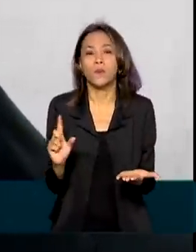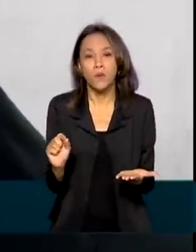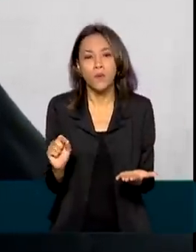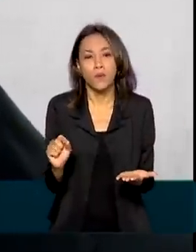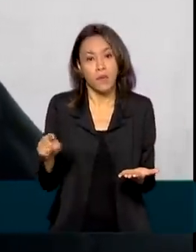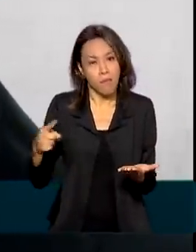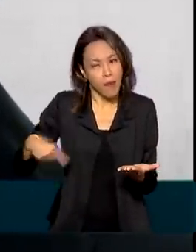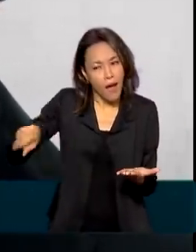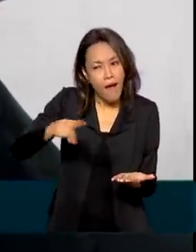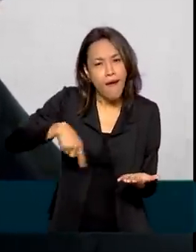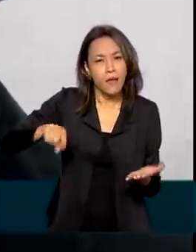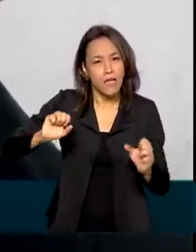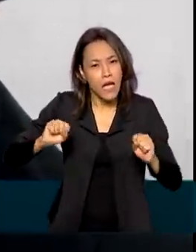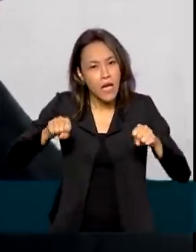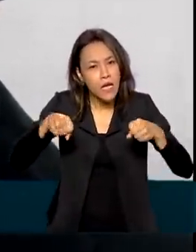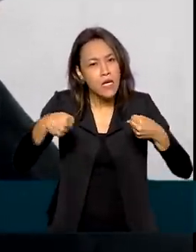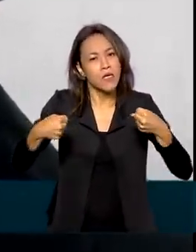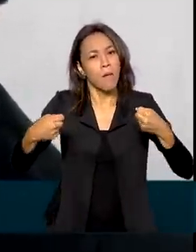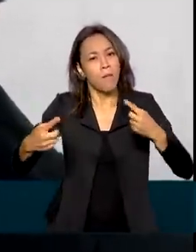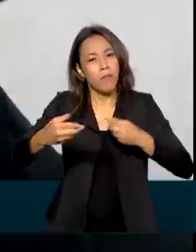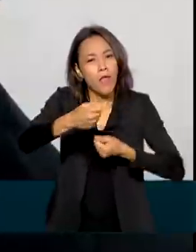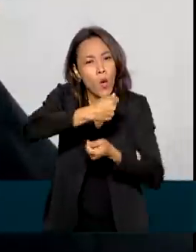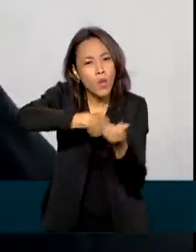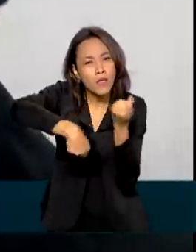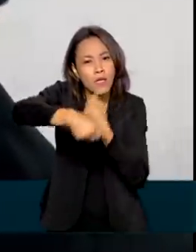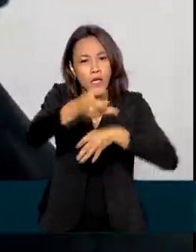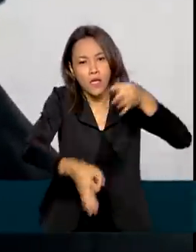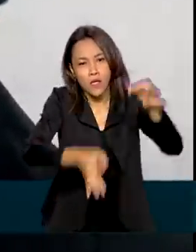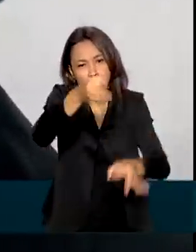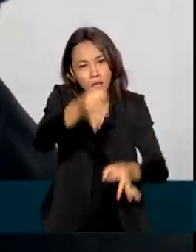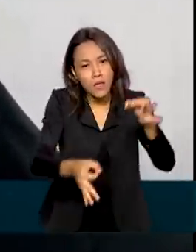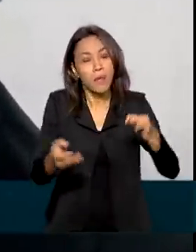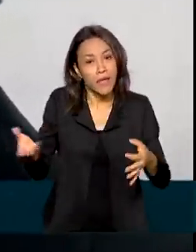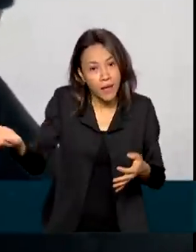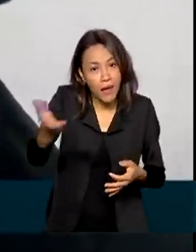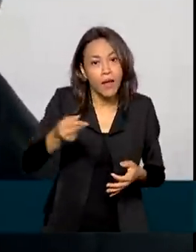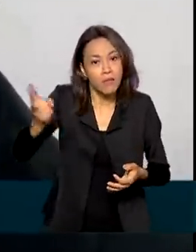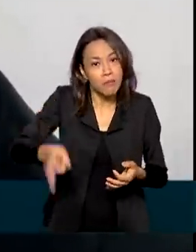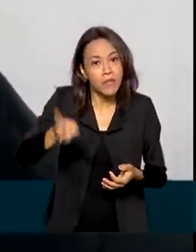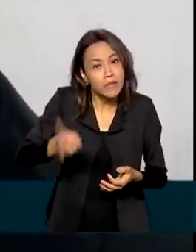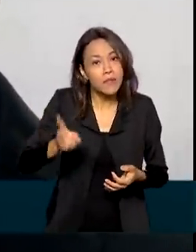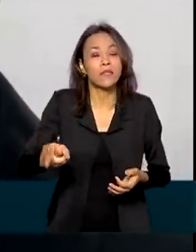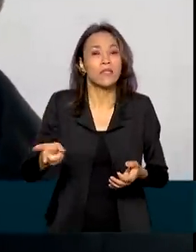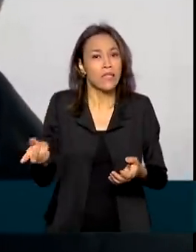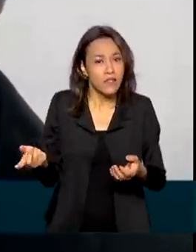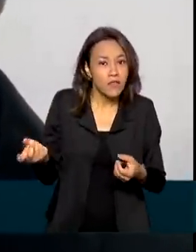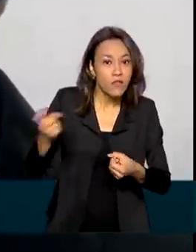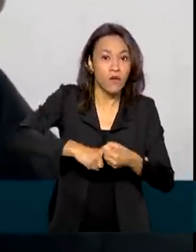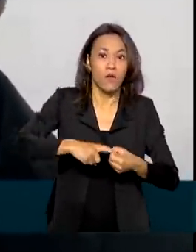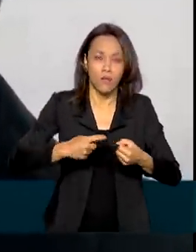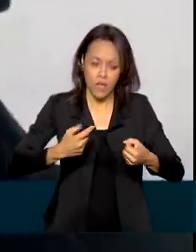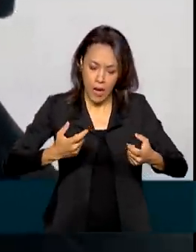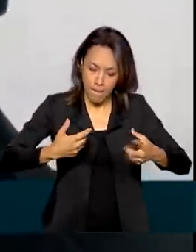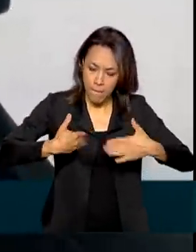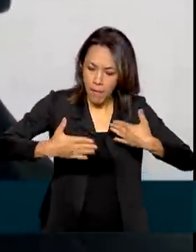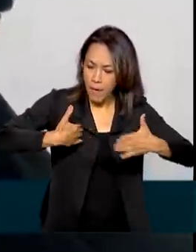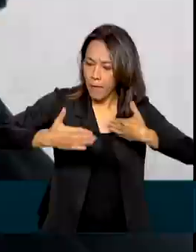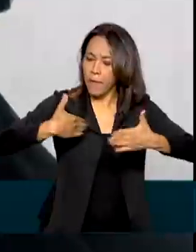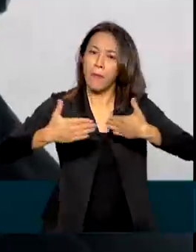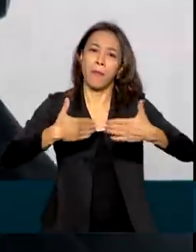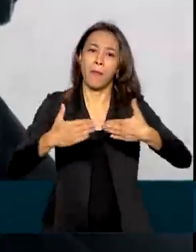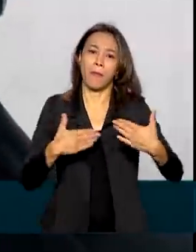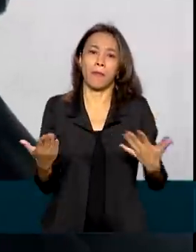procedimento da recuperação judicial, permite que as empresas sobrevivam, que elas saiam da situação de dificuldade financeira e